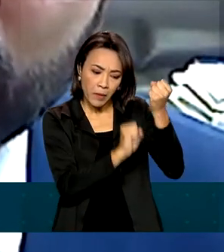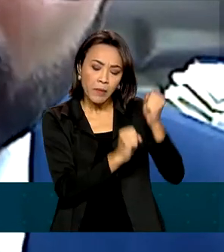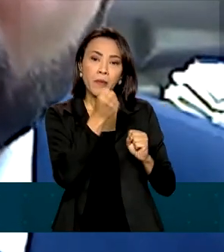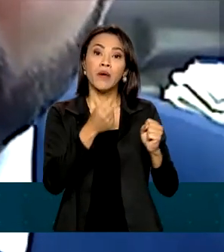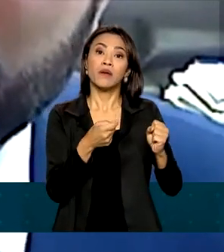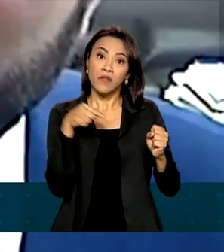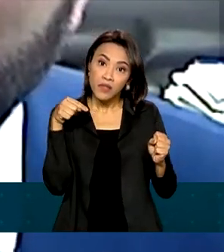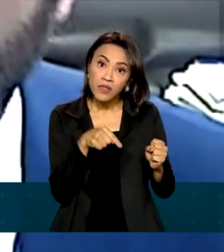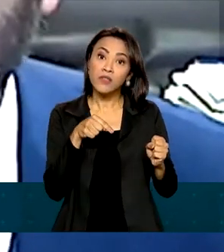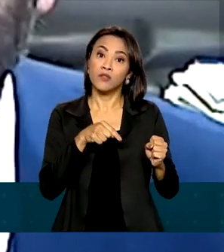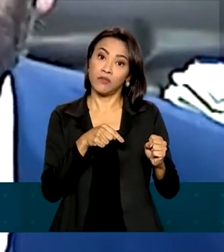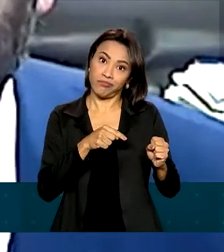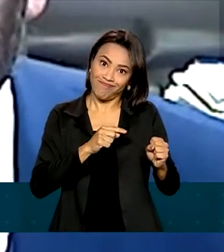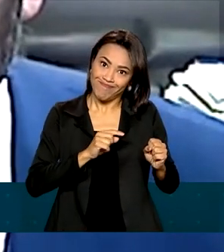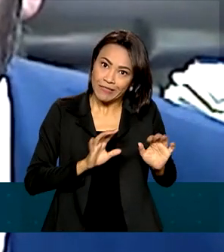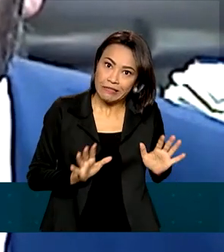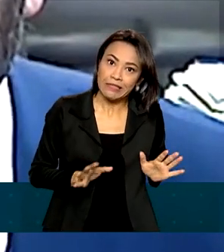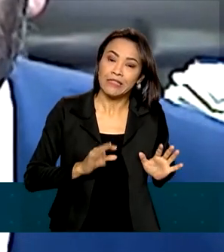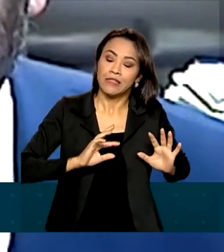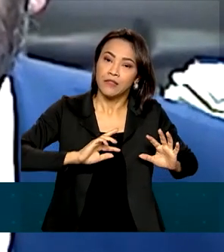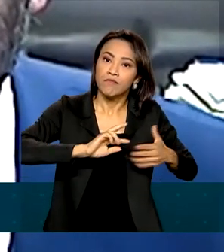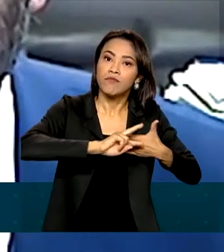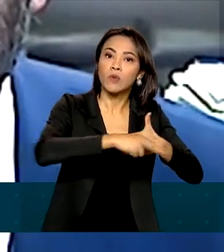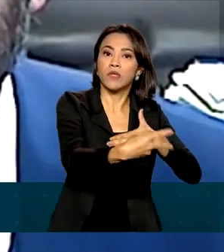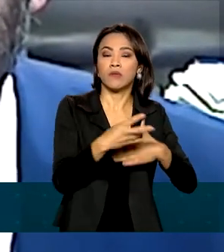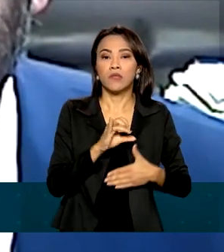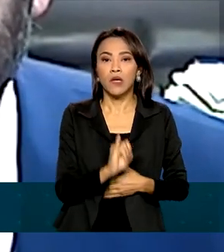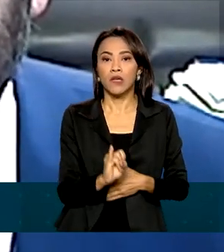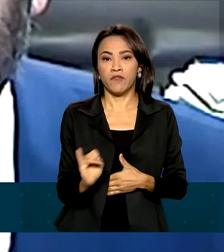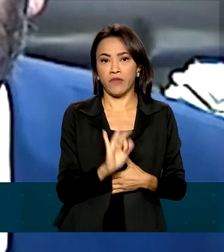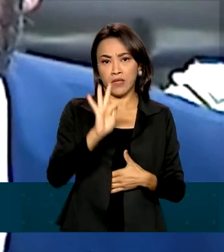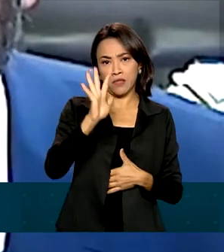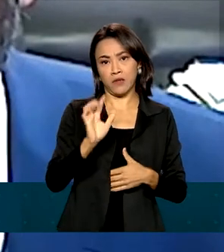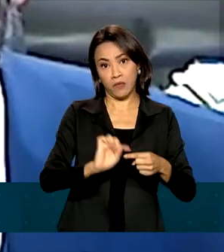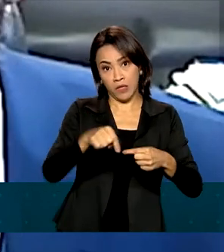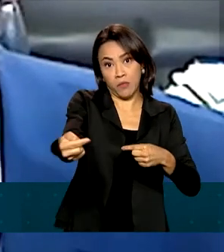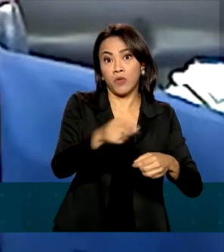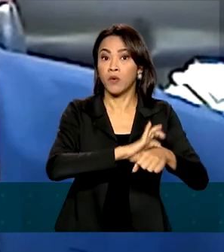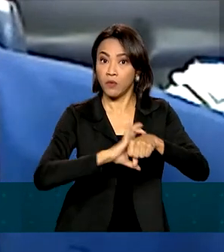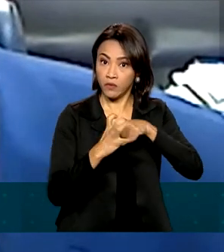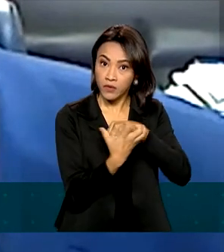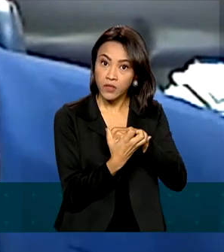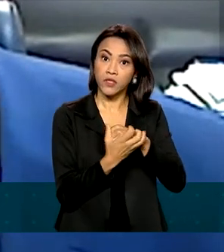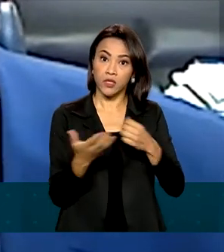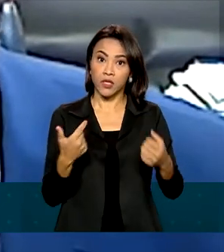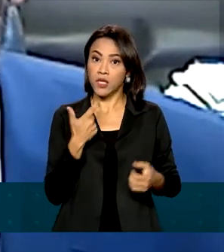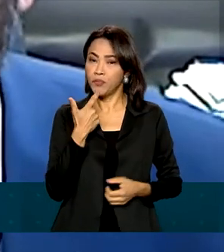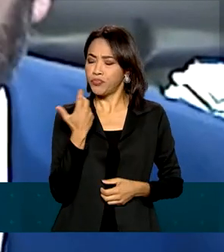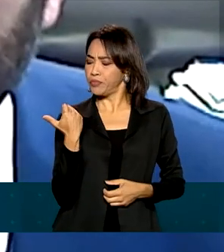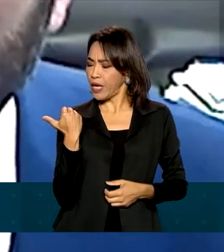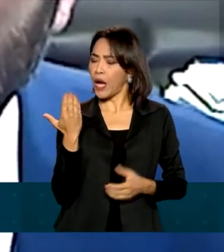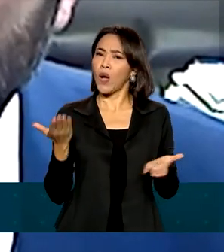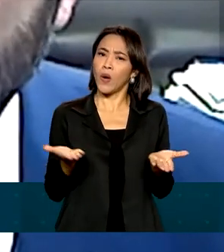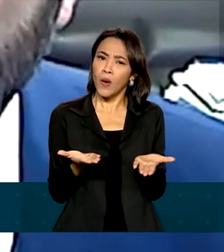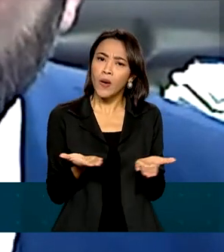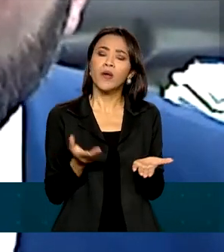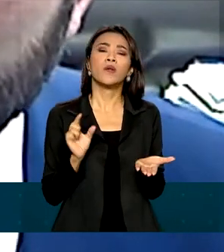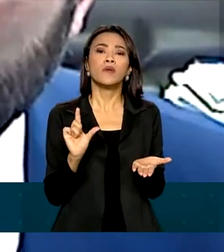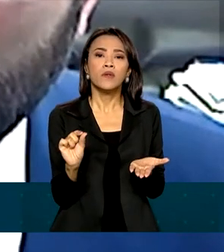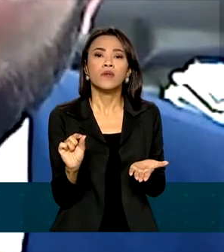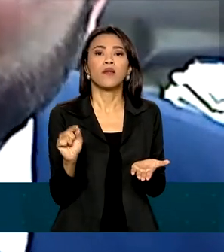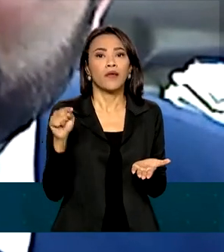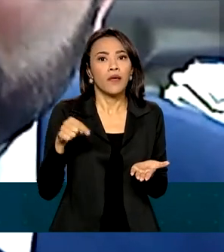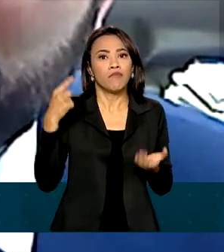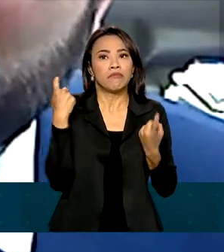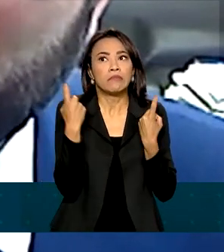inflação global, em função da recuperação do pós-covid, e agora, mais recentemente, adquire contornos ainda